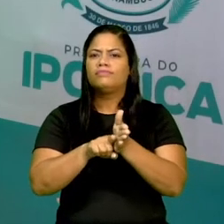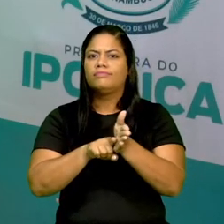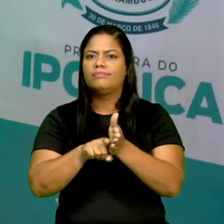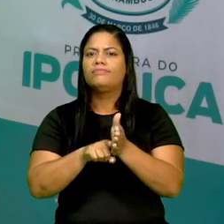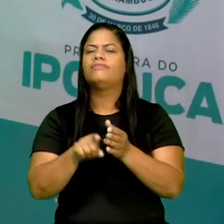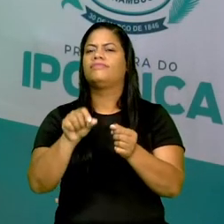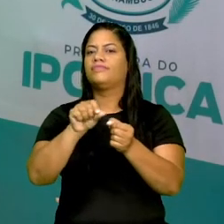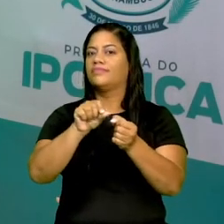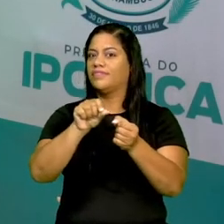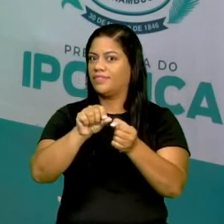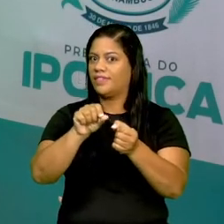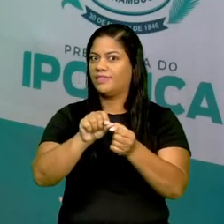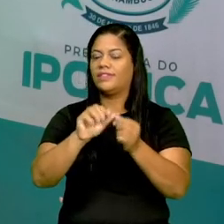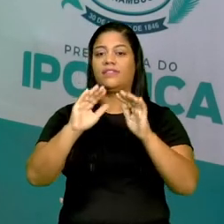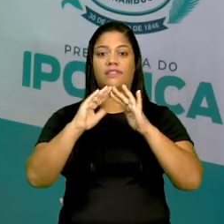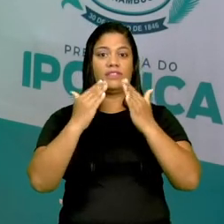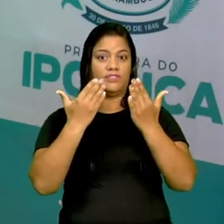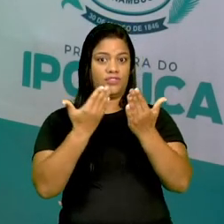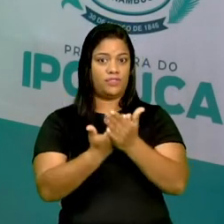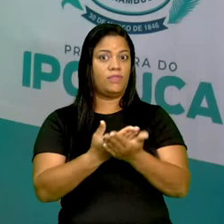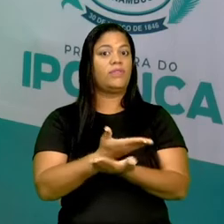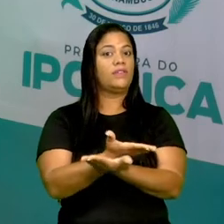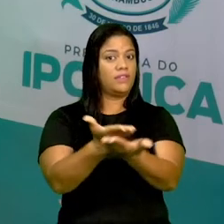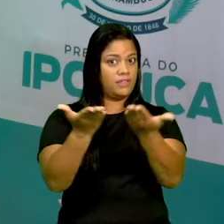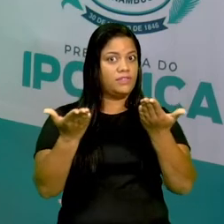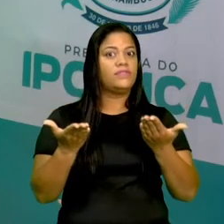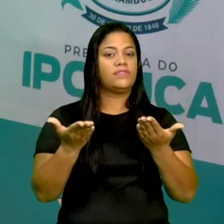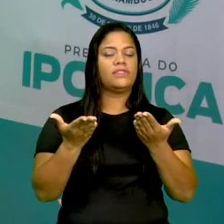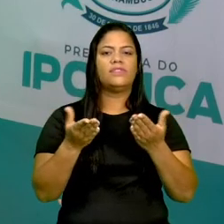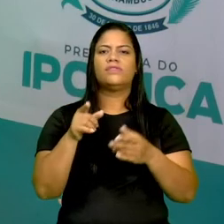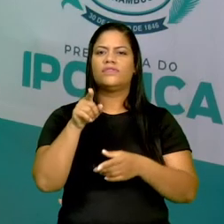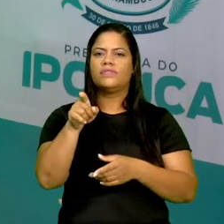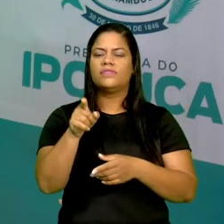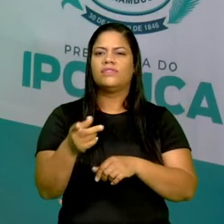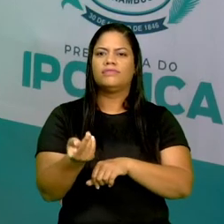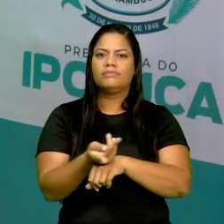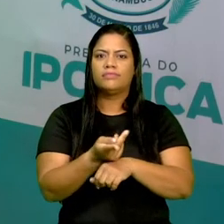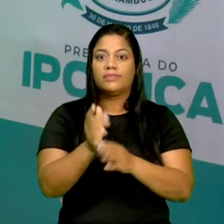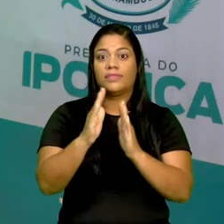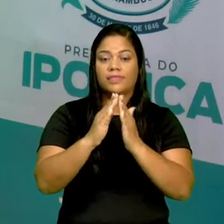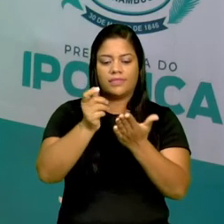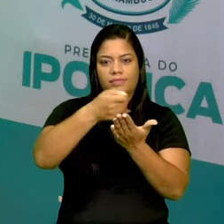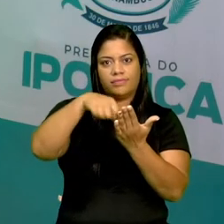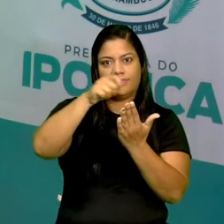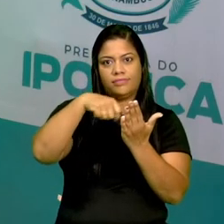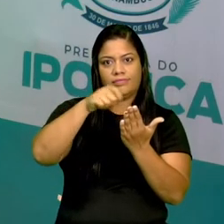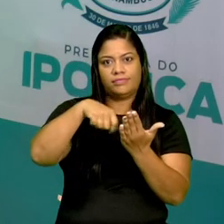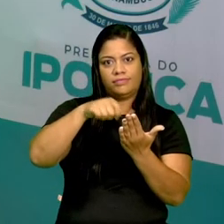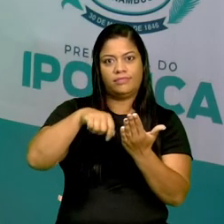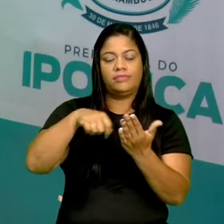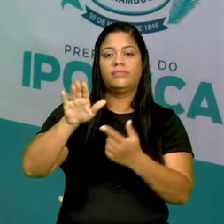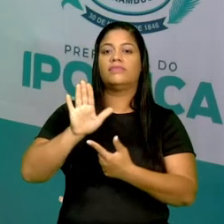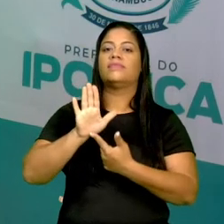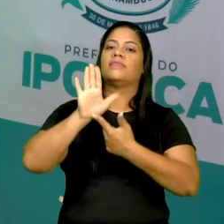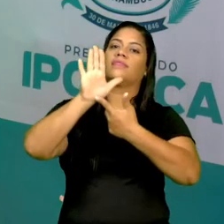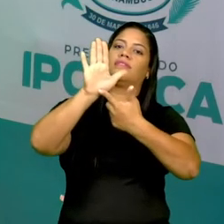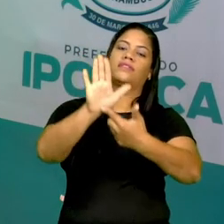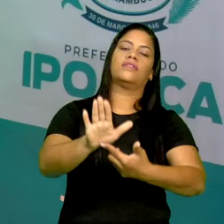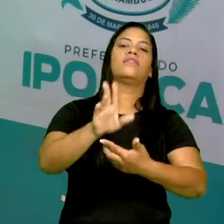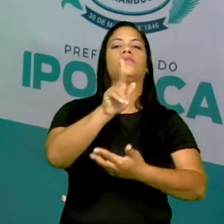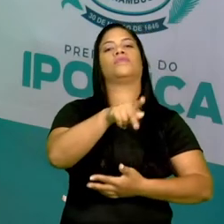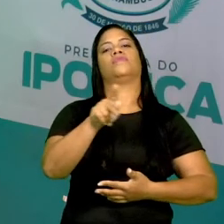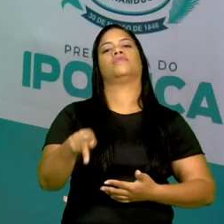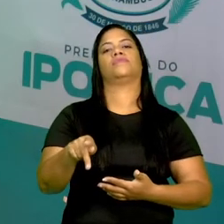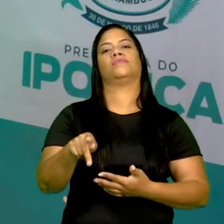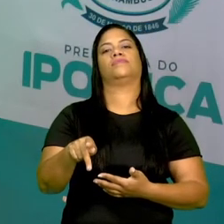fazem na escola de vocês. Vocês vão anotar no caderninho e vão mostrar para o professor,